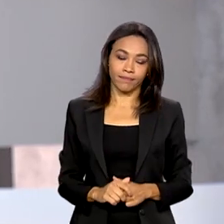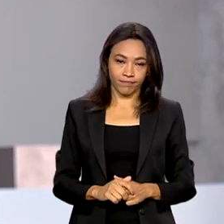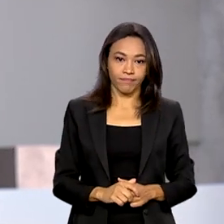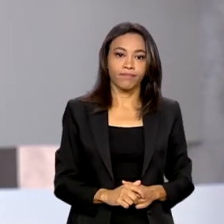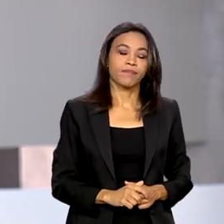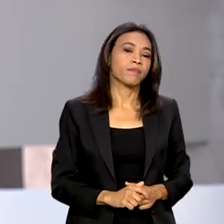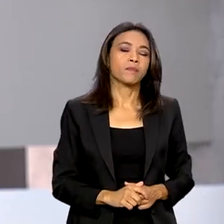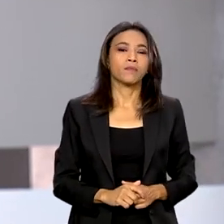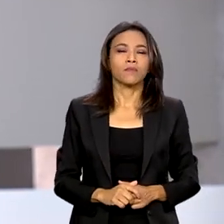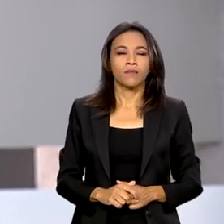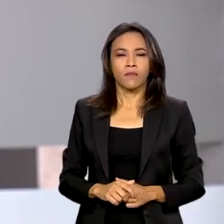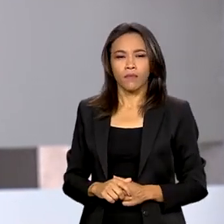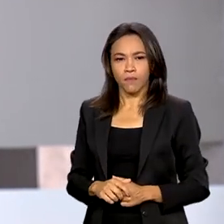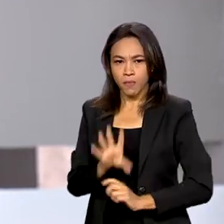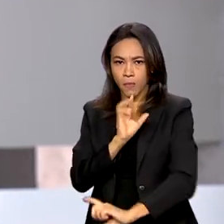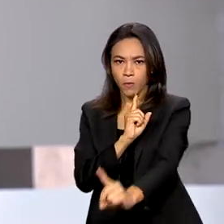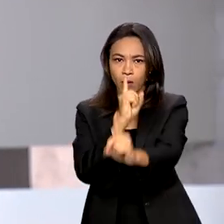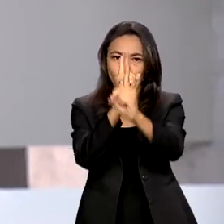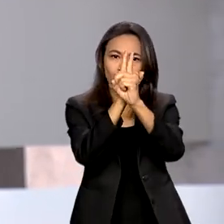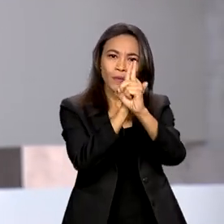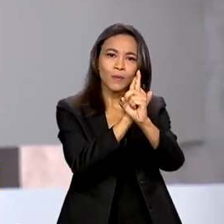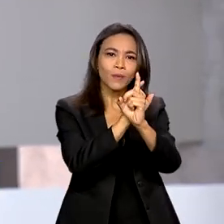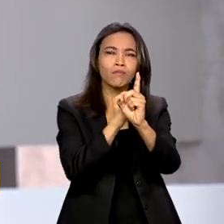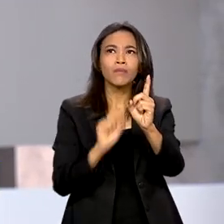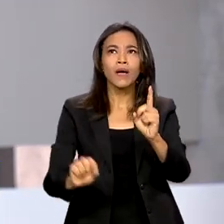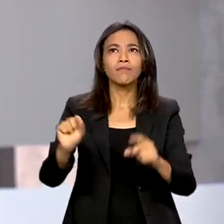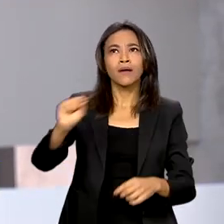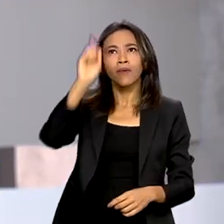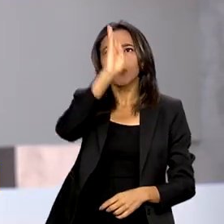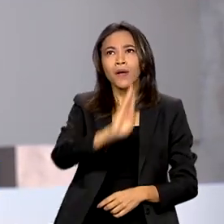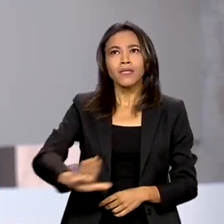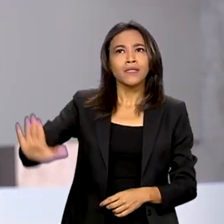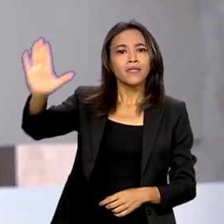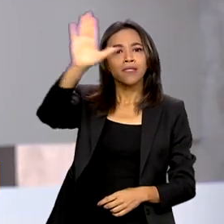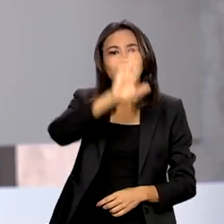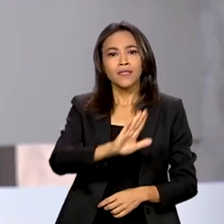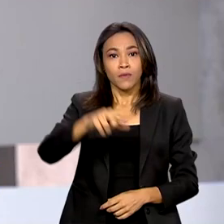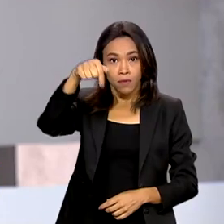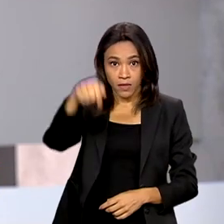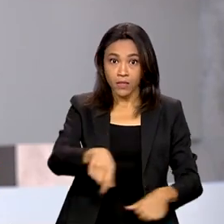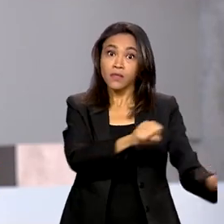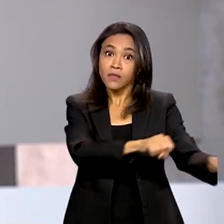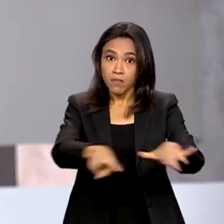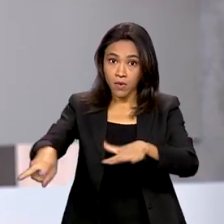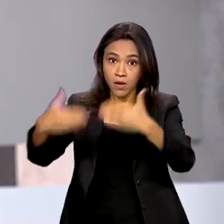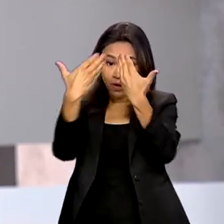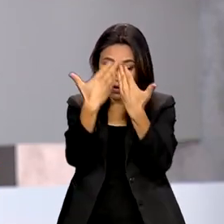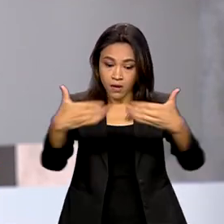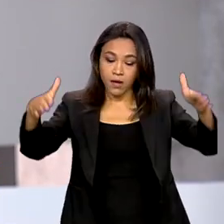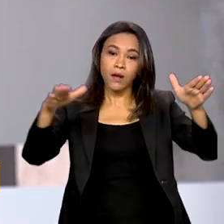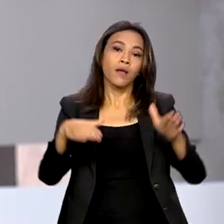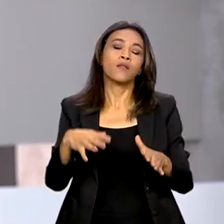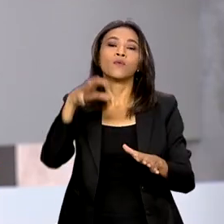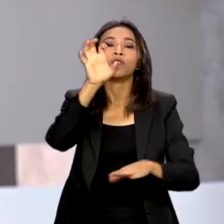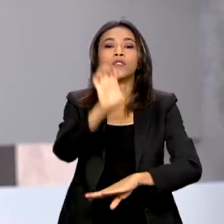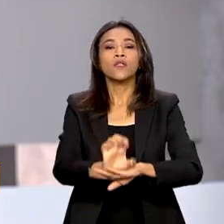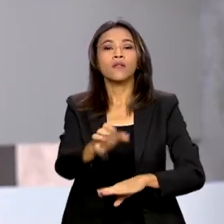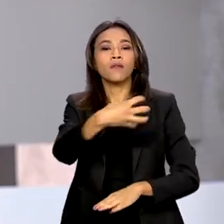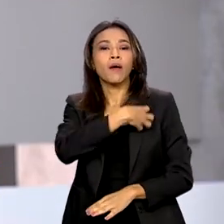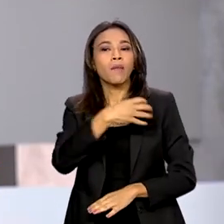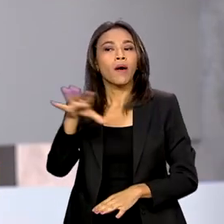O encontro Abre Caminhos pelo Brasil teve início nesta semana na Bahia, para ouvir comunidades